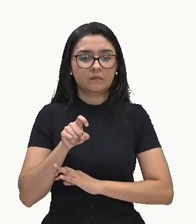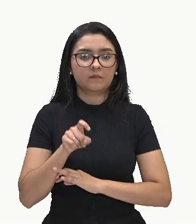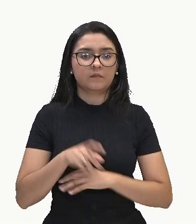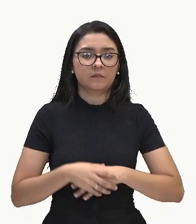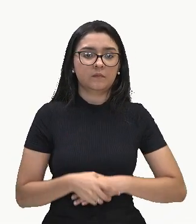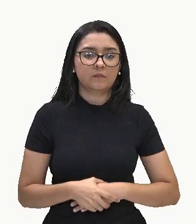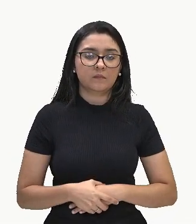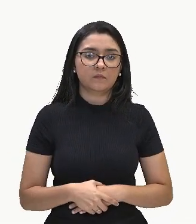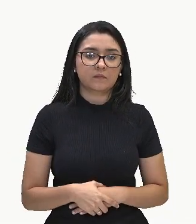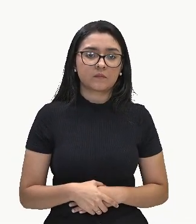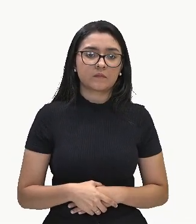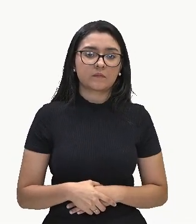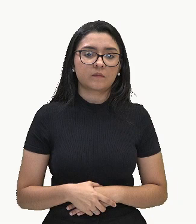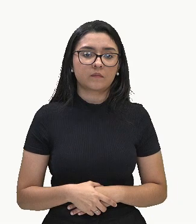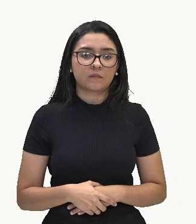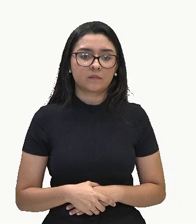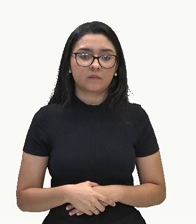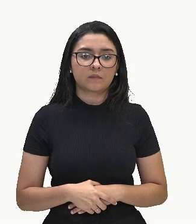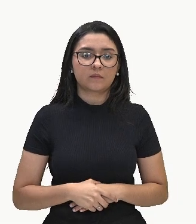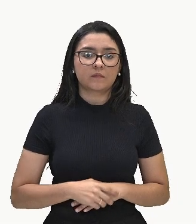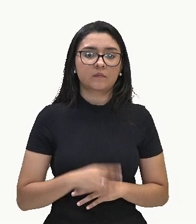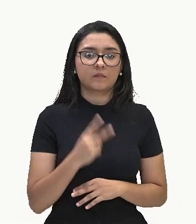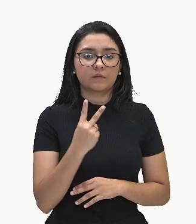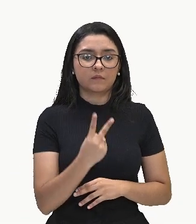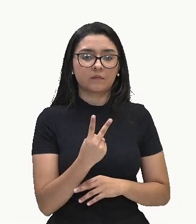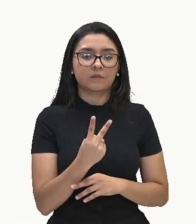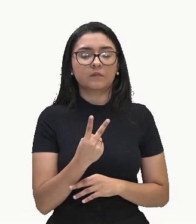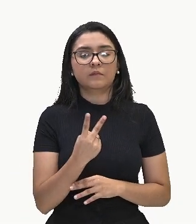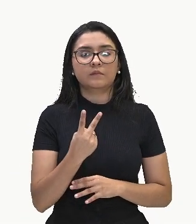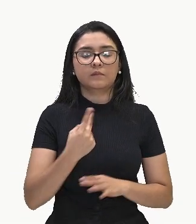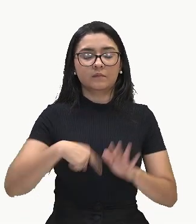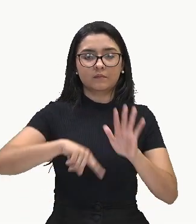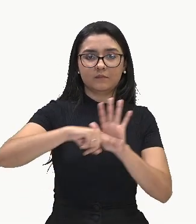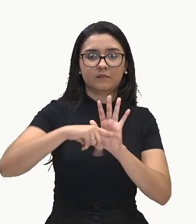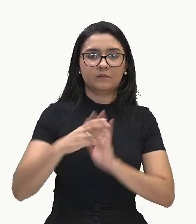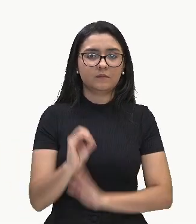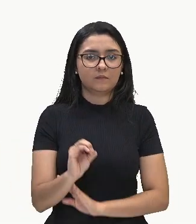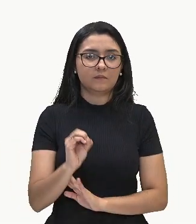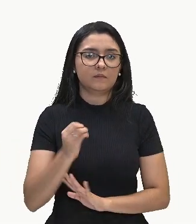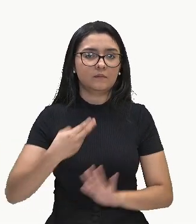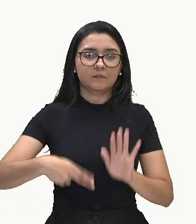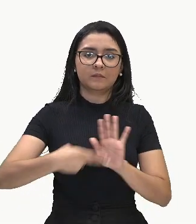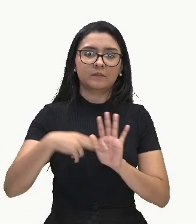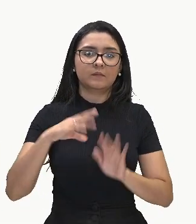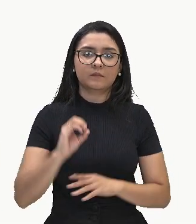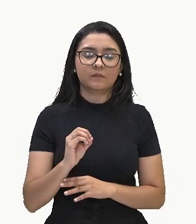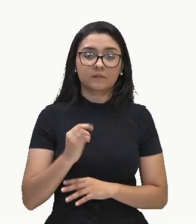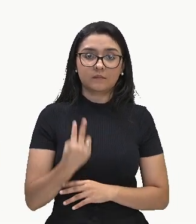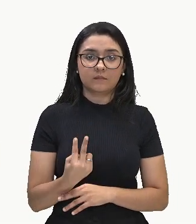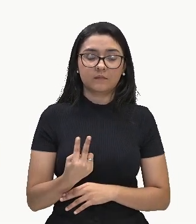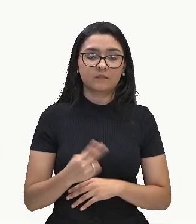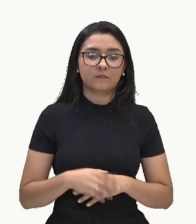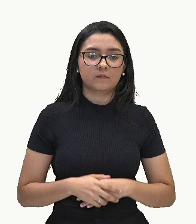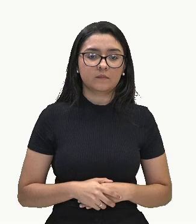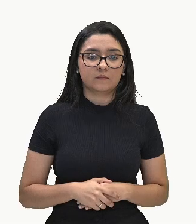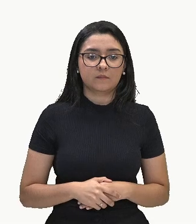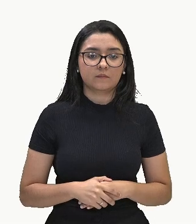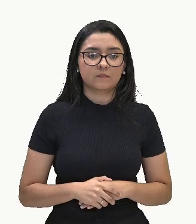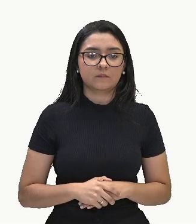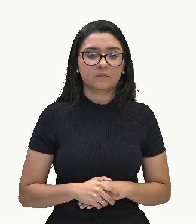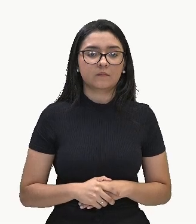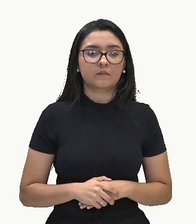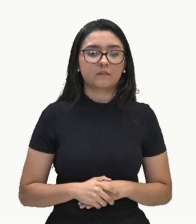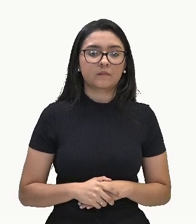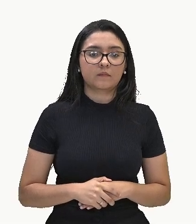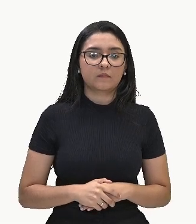E 2 menos zero. 2. Ok? Então, fica.